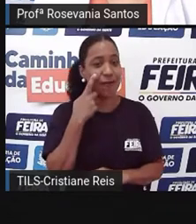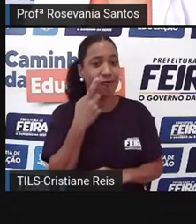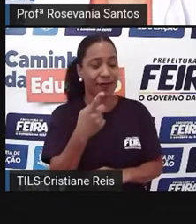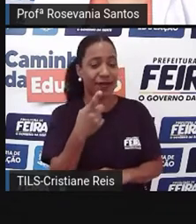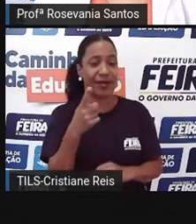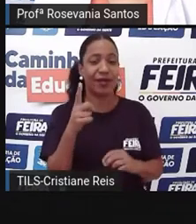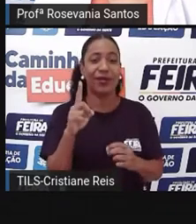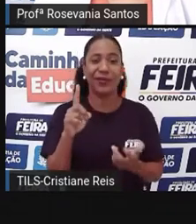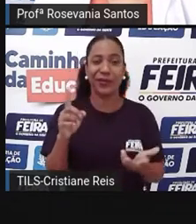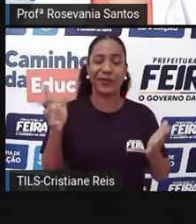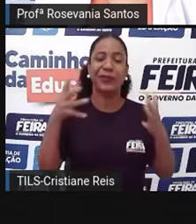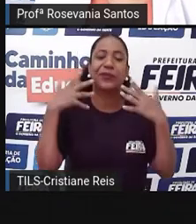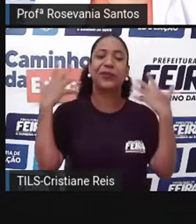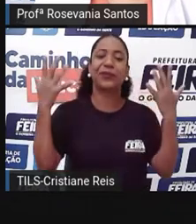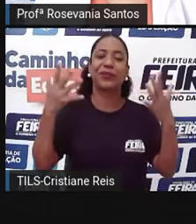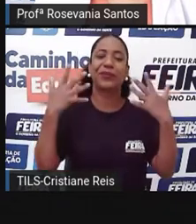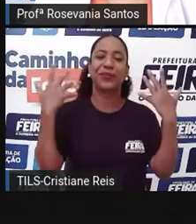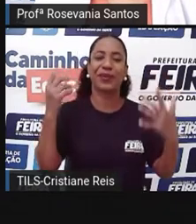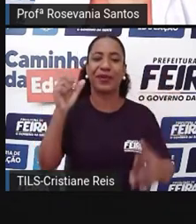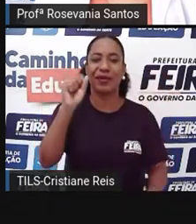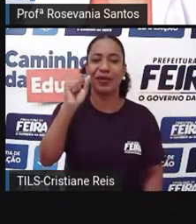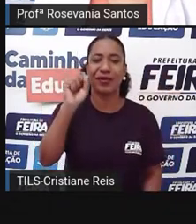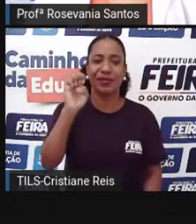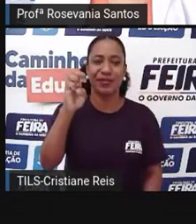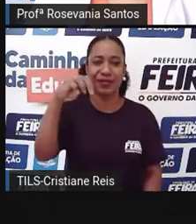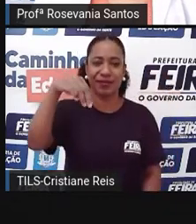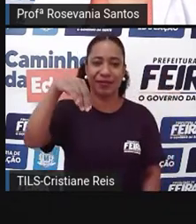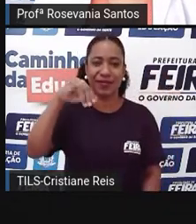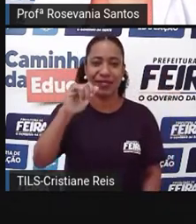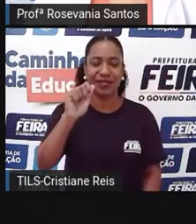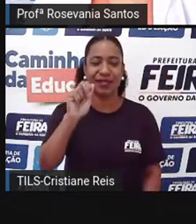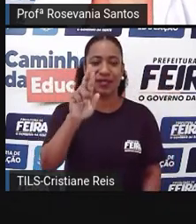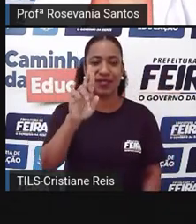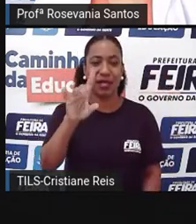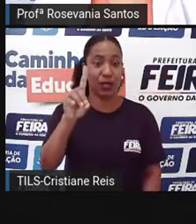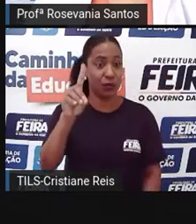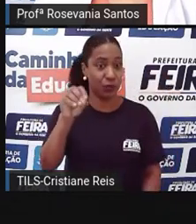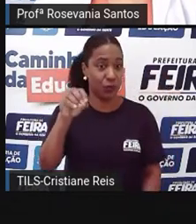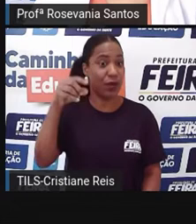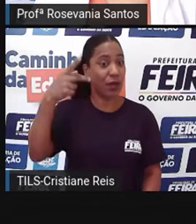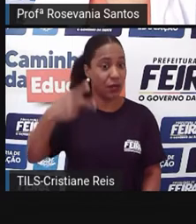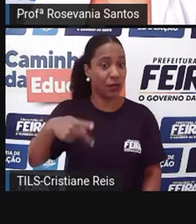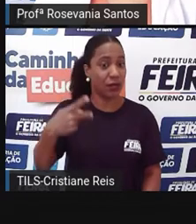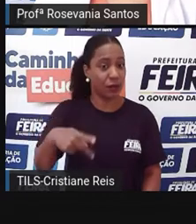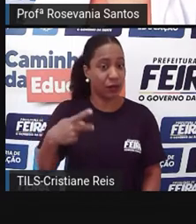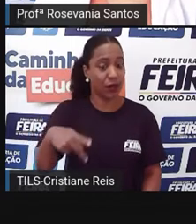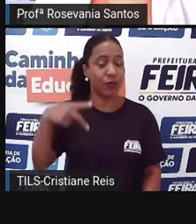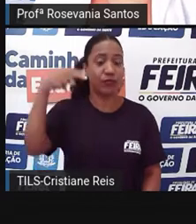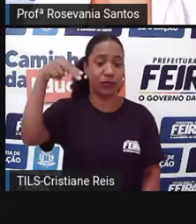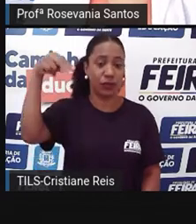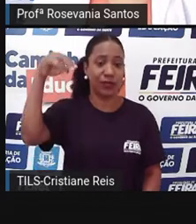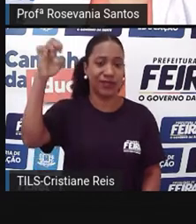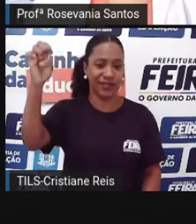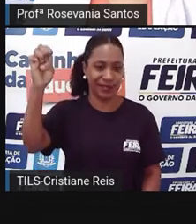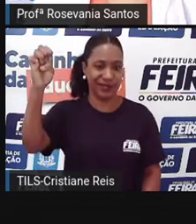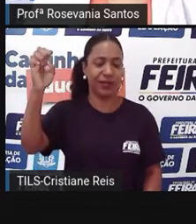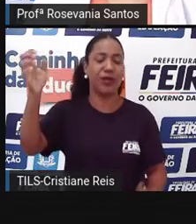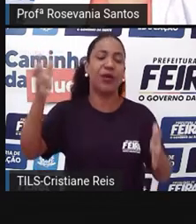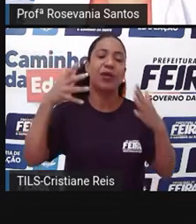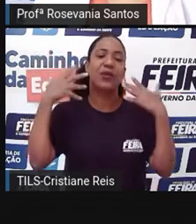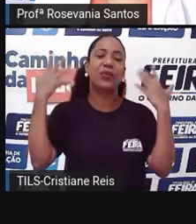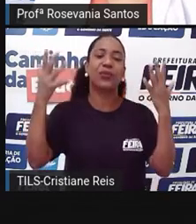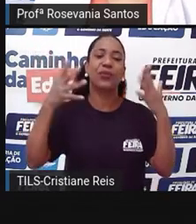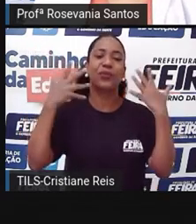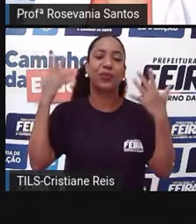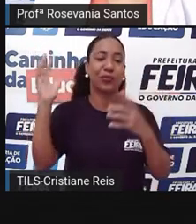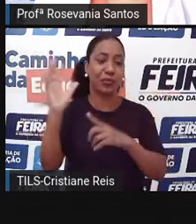é o maior, né, bora dizer assim, né, é o maior clima que a gente tem aqui, é o clima semiárido. E aí, o que eu